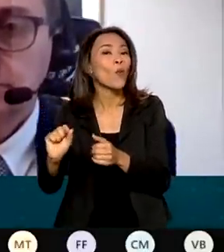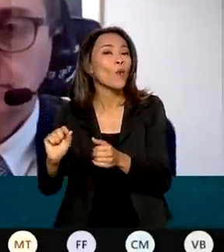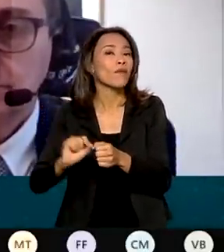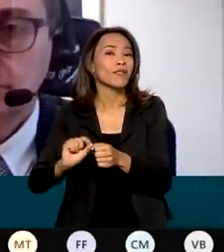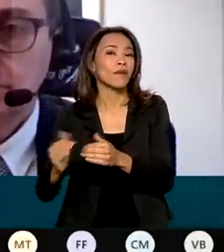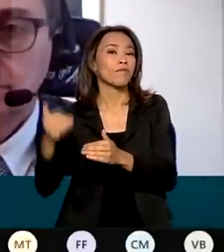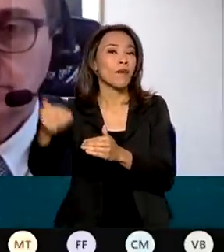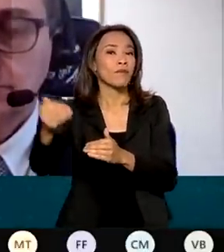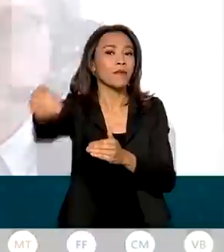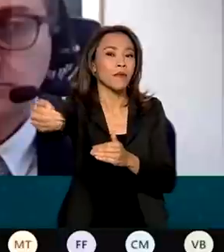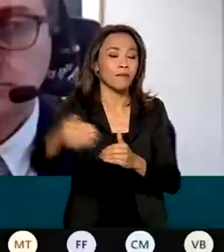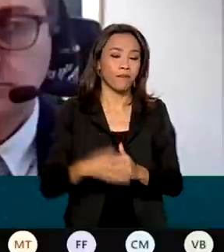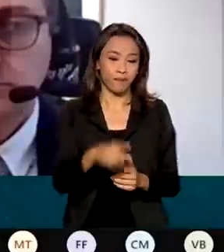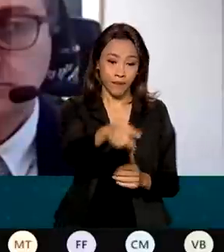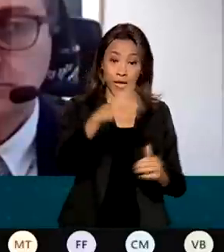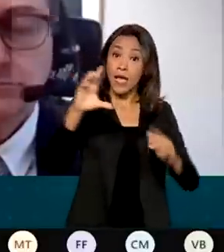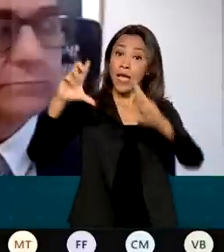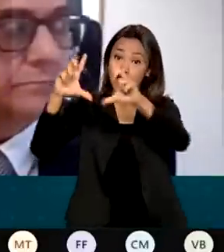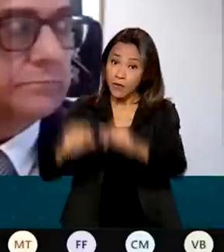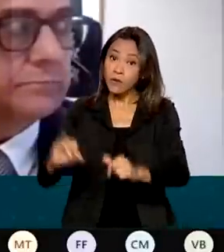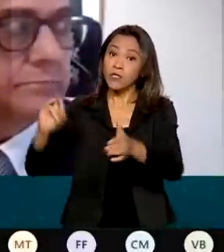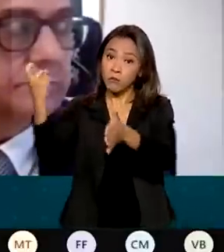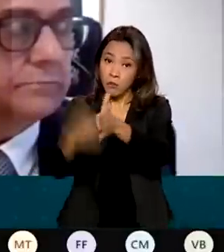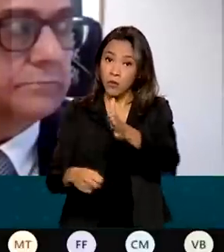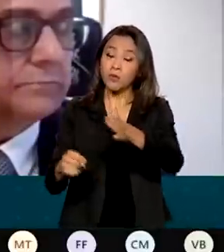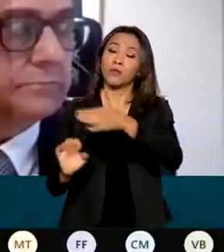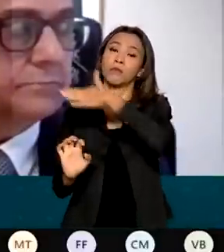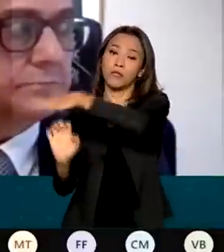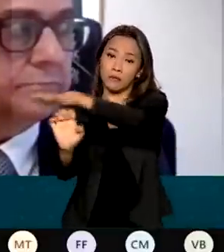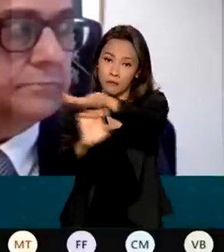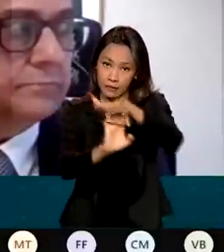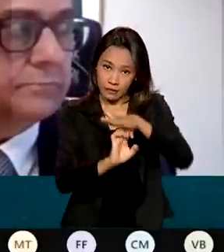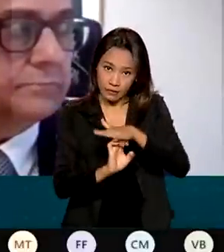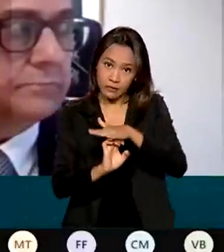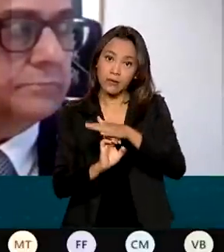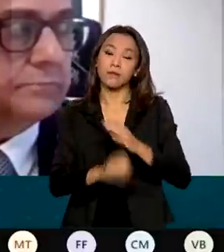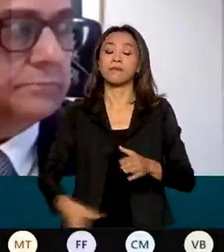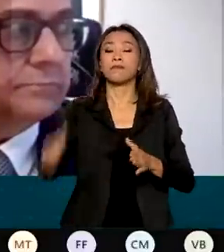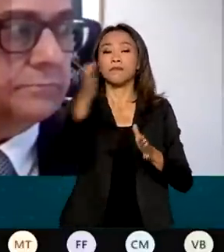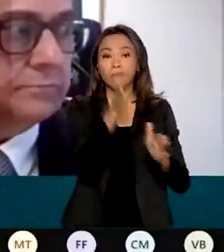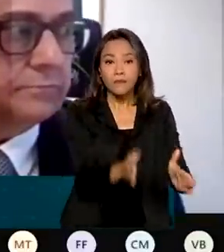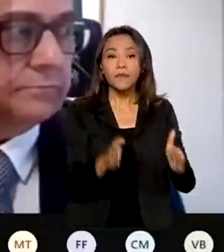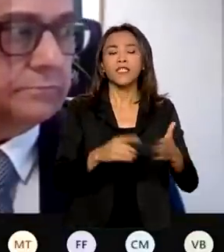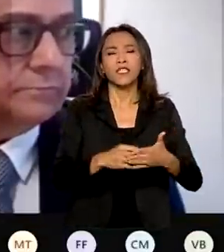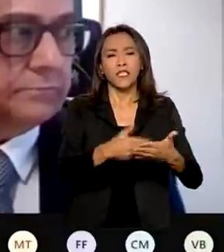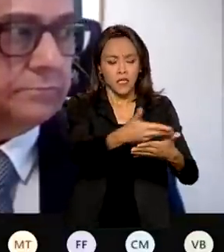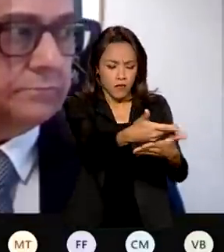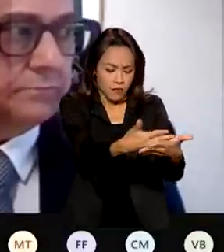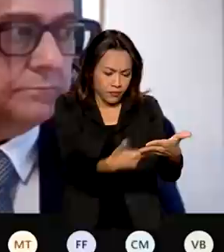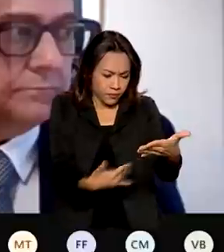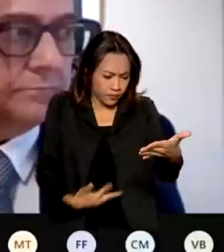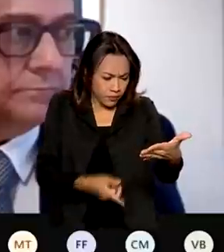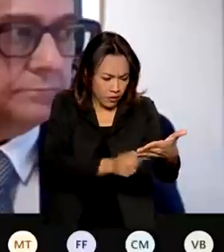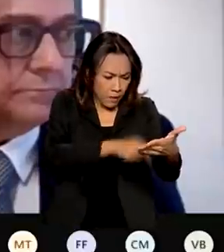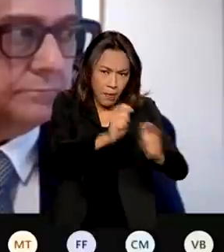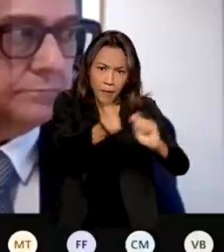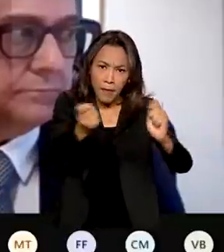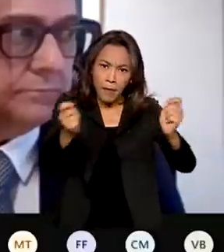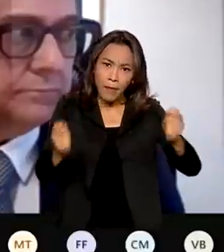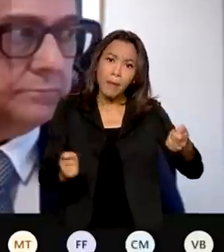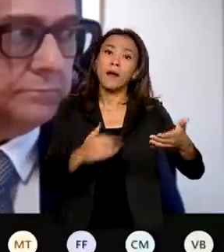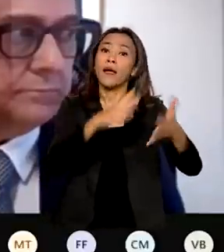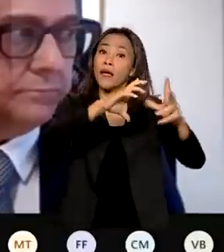Redução de imposto para a empresa, desoneração de uma massa de 15, 16 milhões de brasileiros